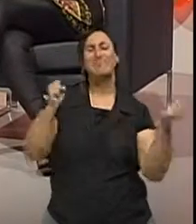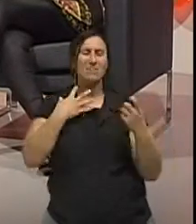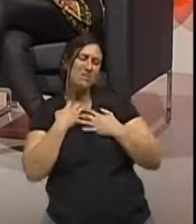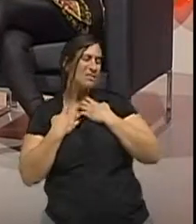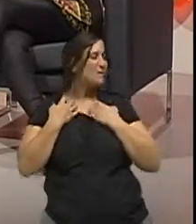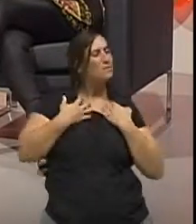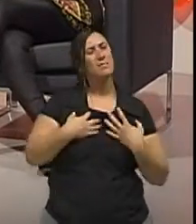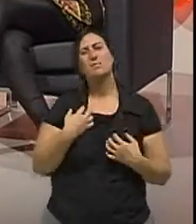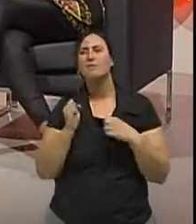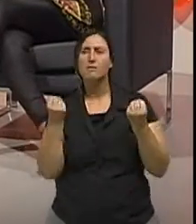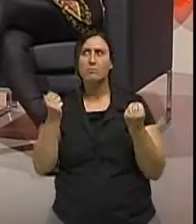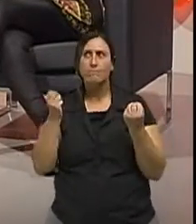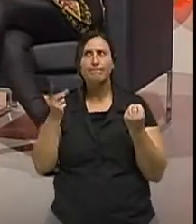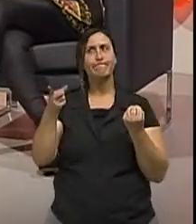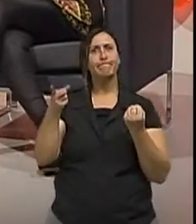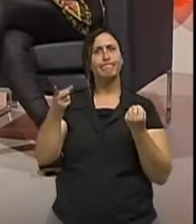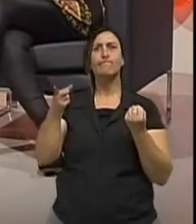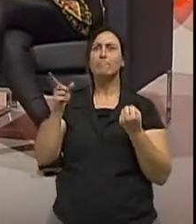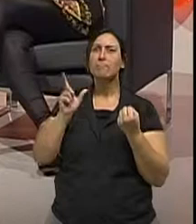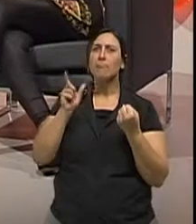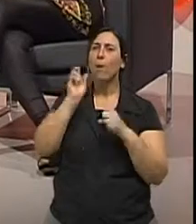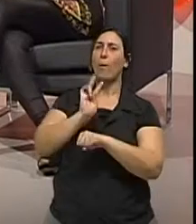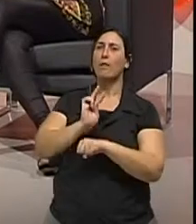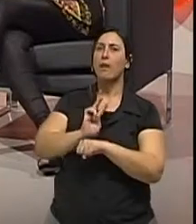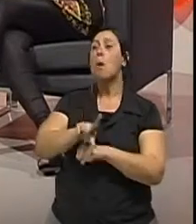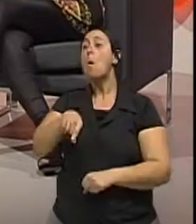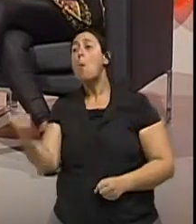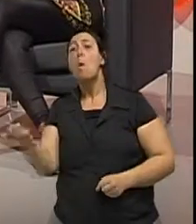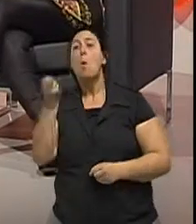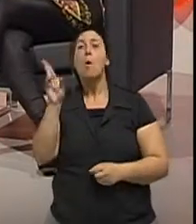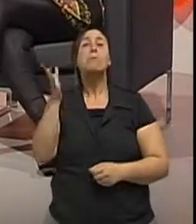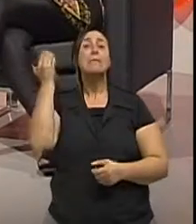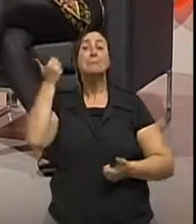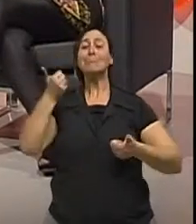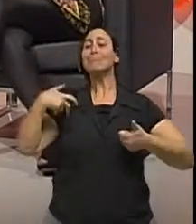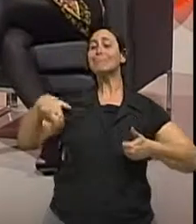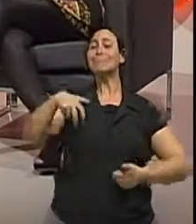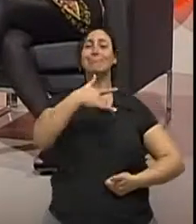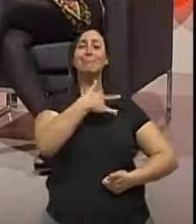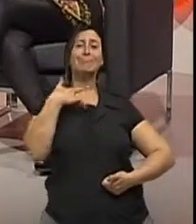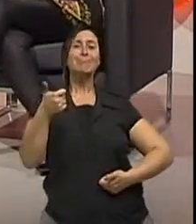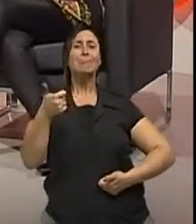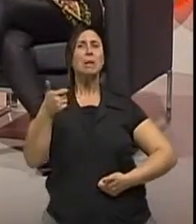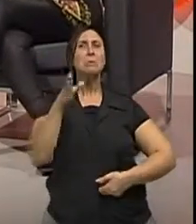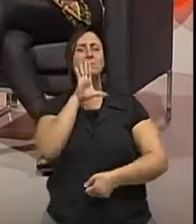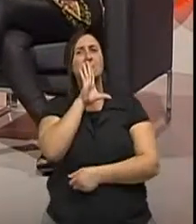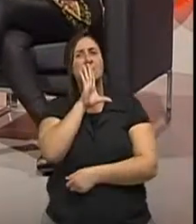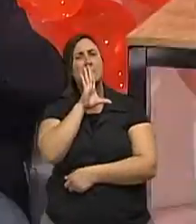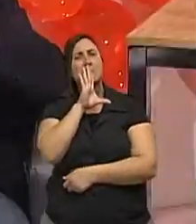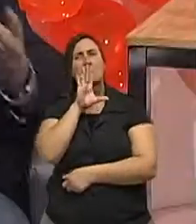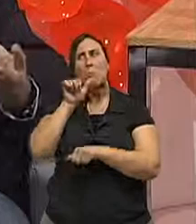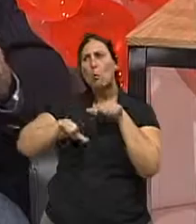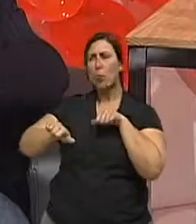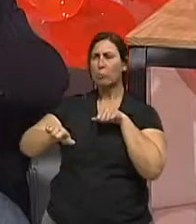Normalmente, eles recebem uma série de medicamentos, tem que ver se os medicamentos estão sendo administrados adequadamente, se não